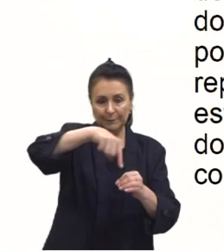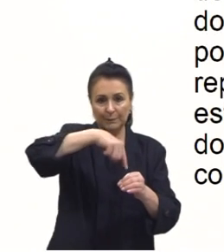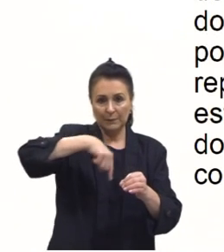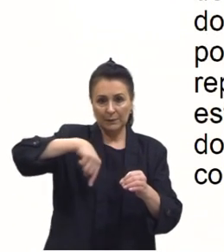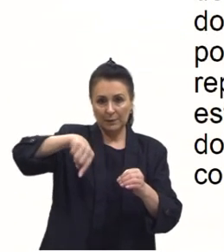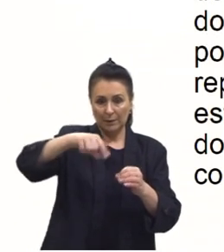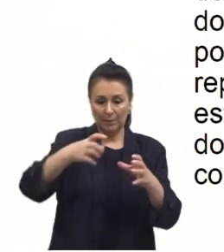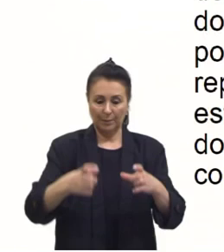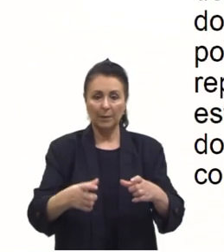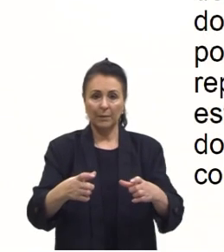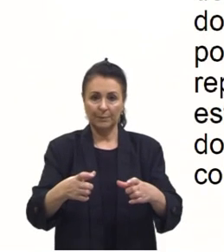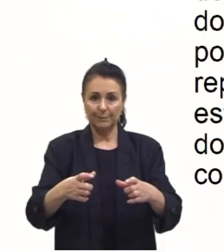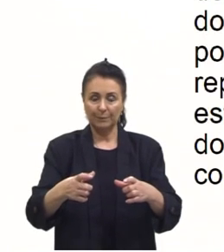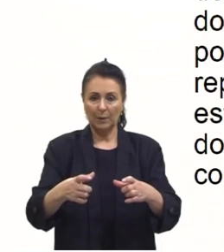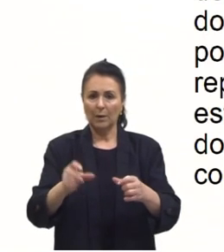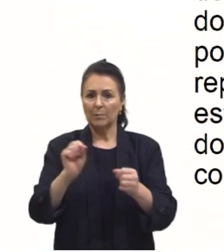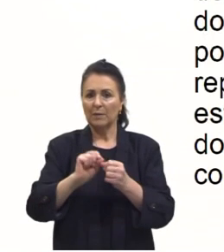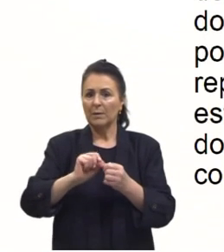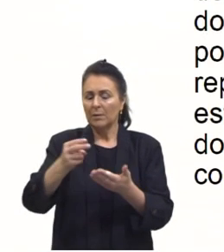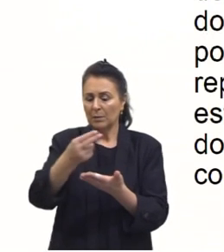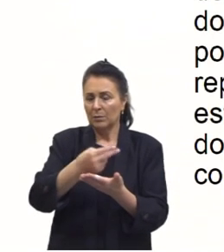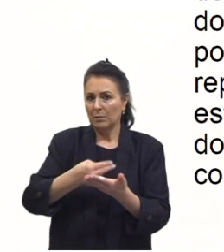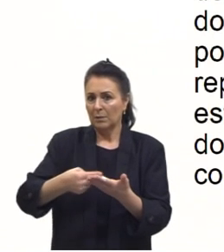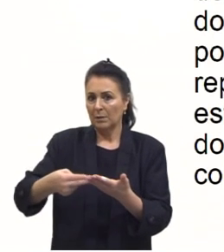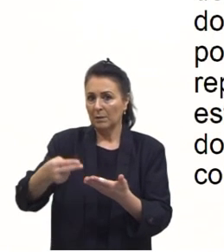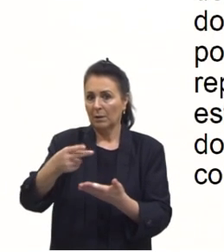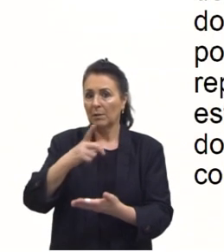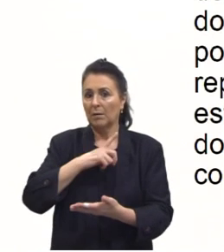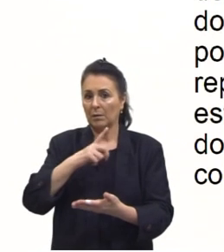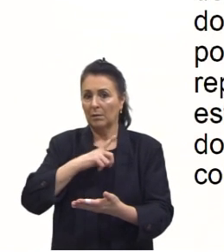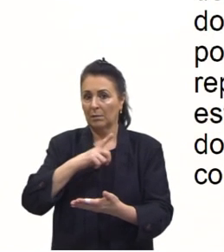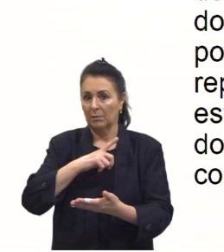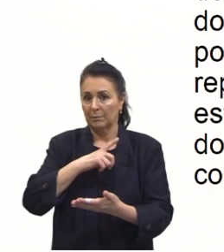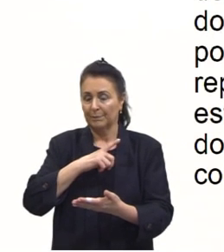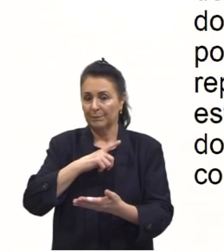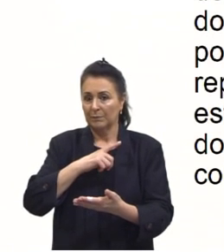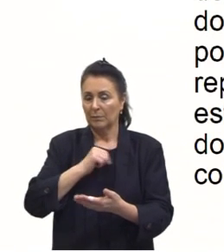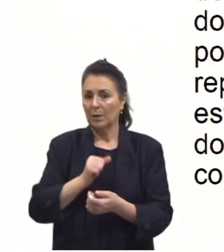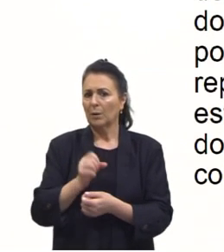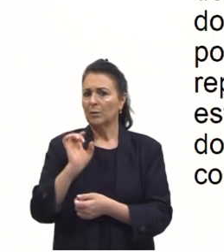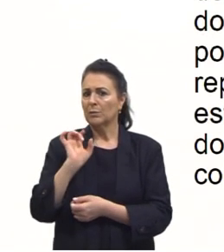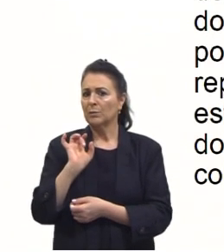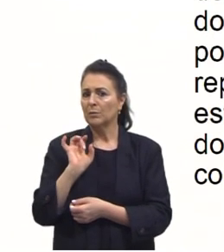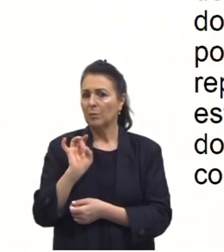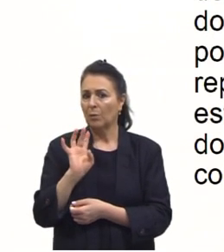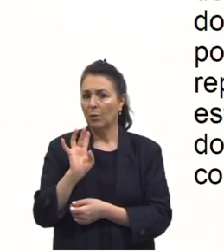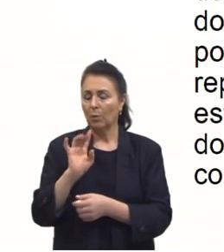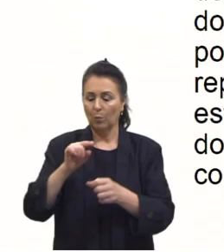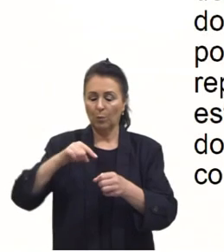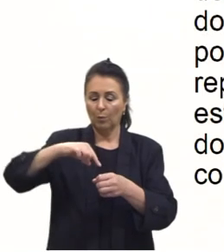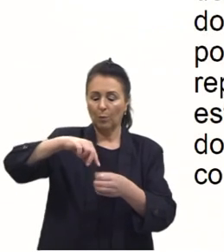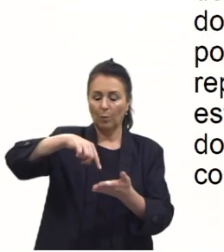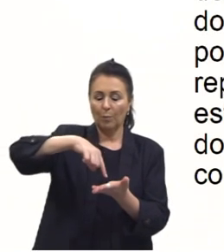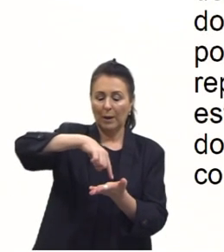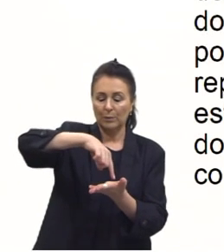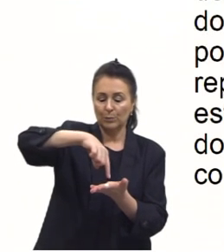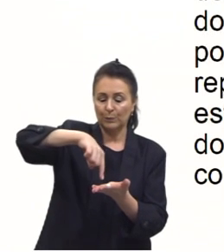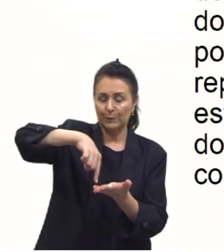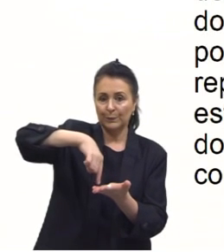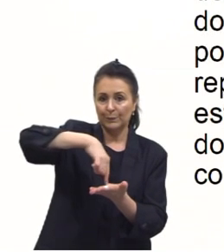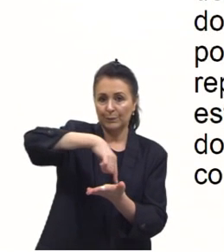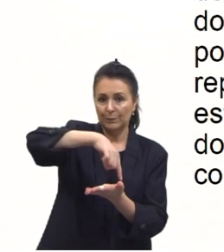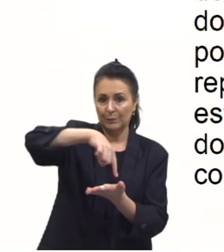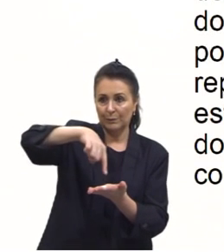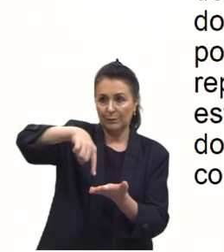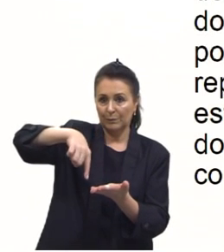para realizar esse desenho ela dispõe no momento de apenas um compasso cujo comprimento